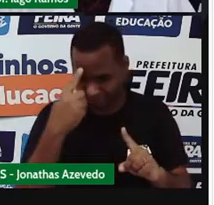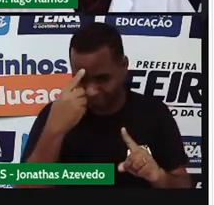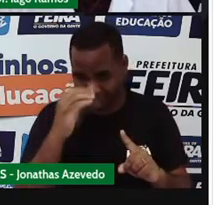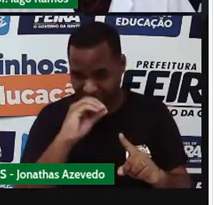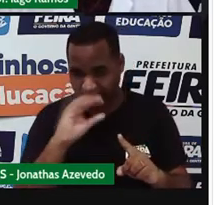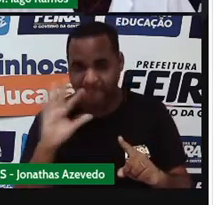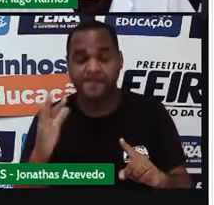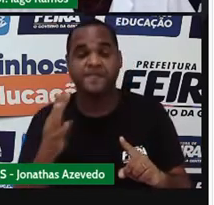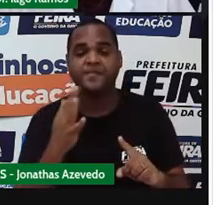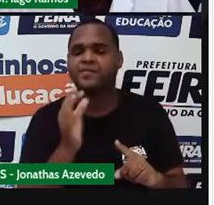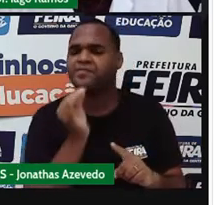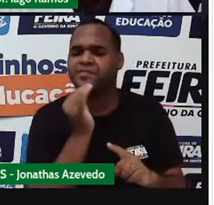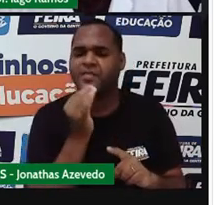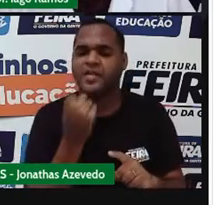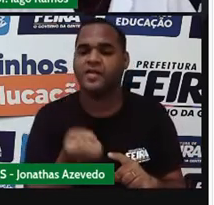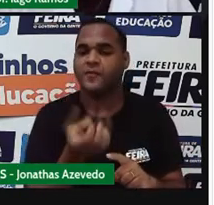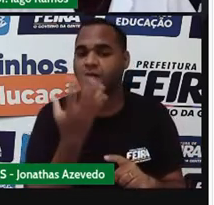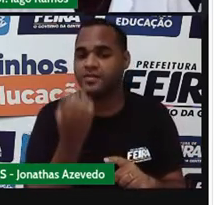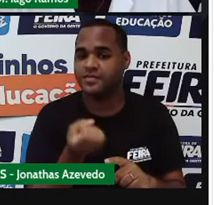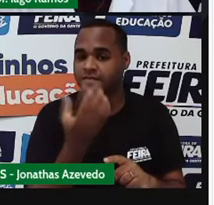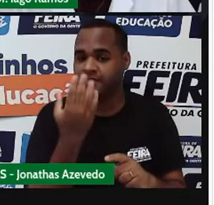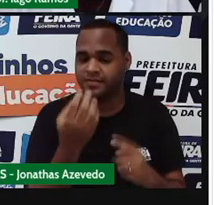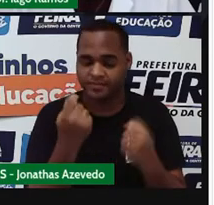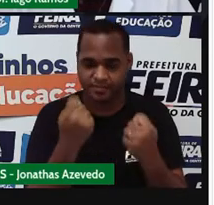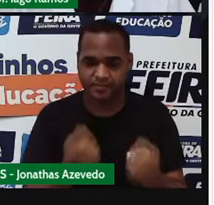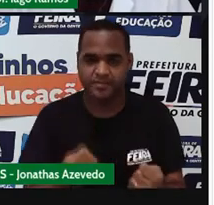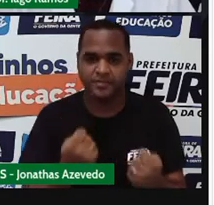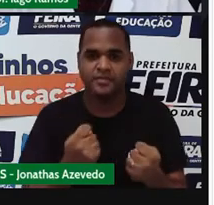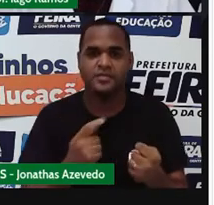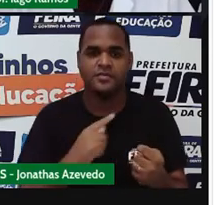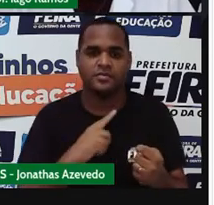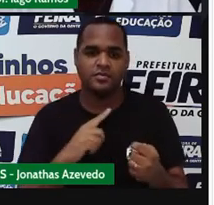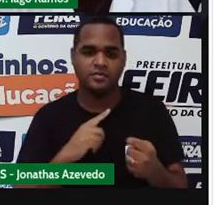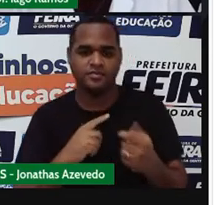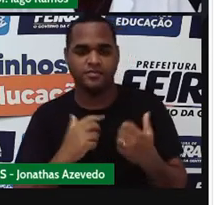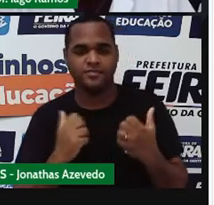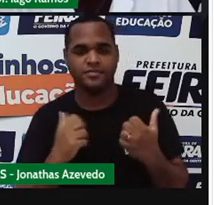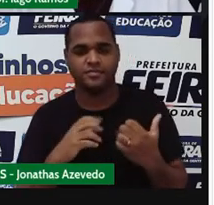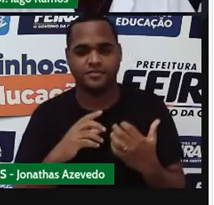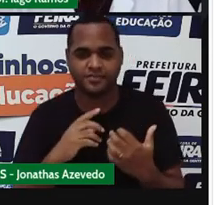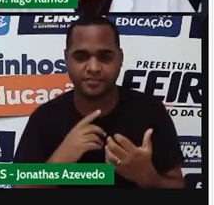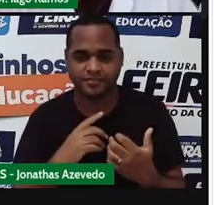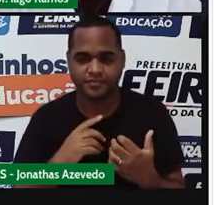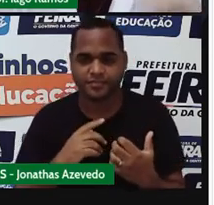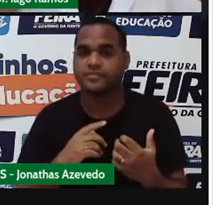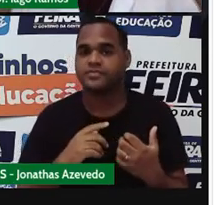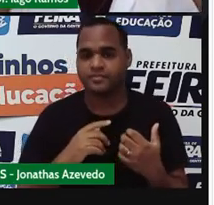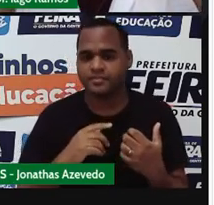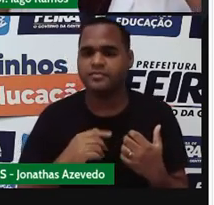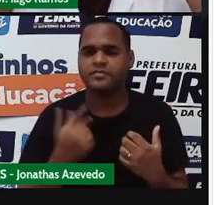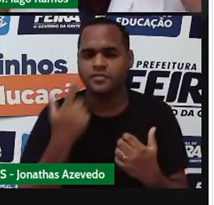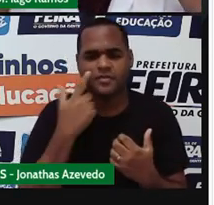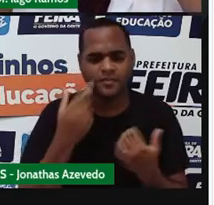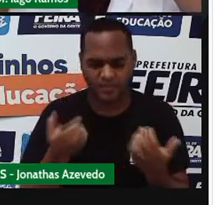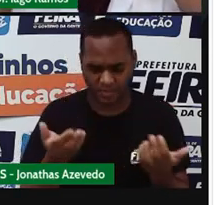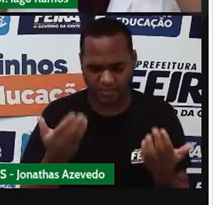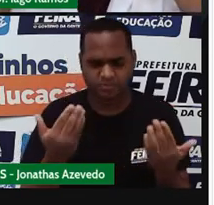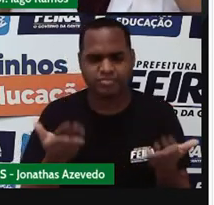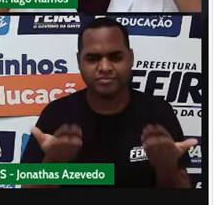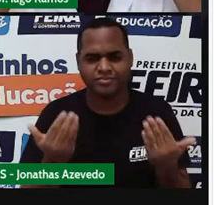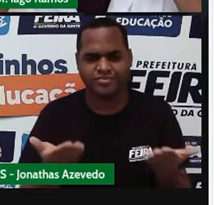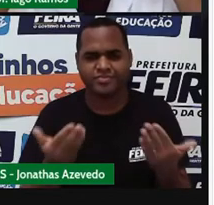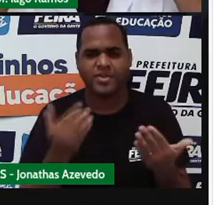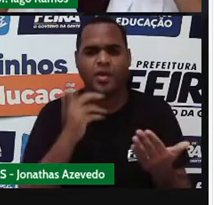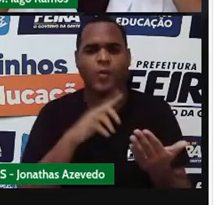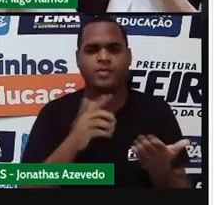qual deve ser a massa desses dois objetos para que a balança continue equilibrada como tá ali,